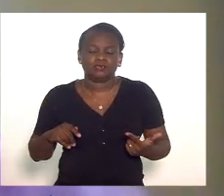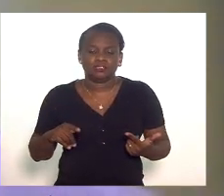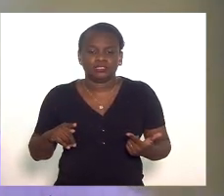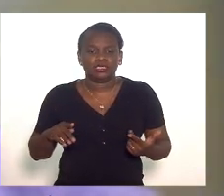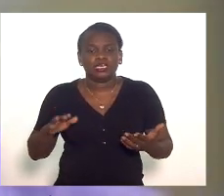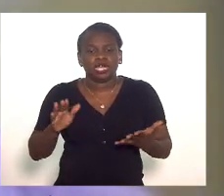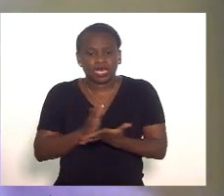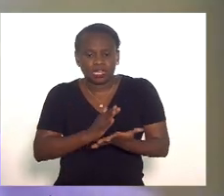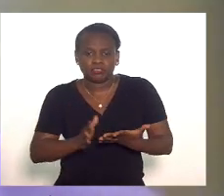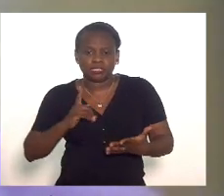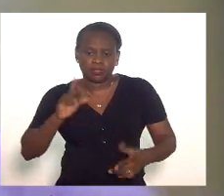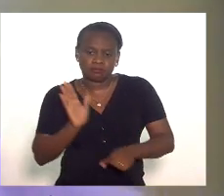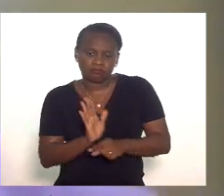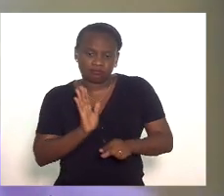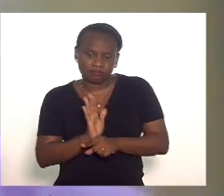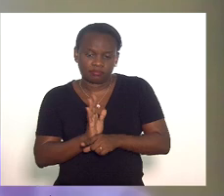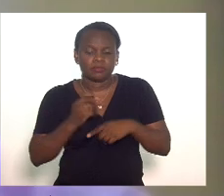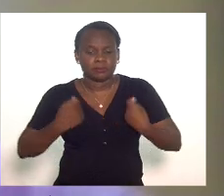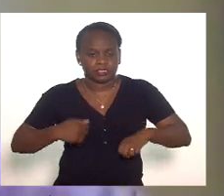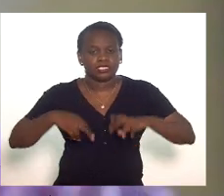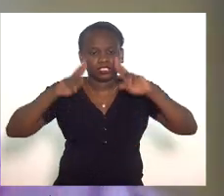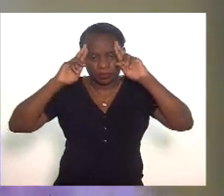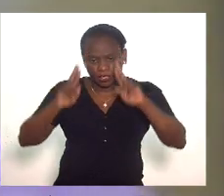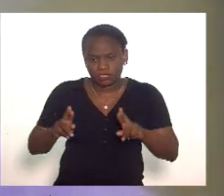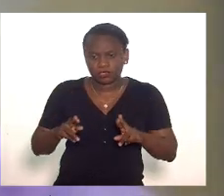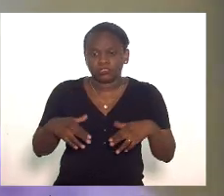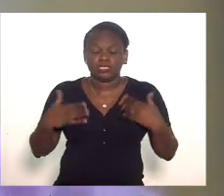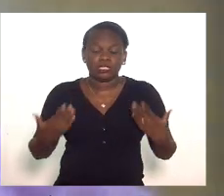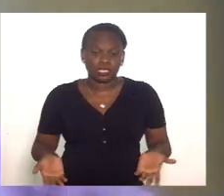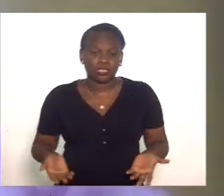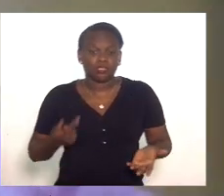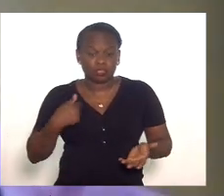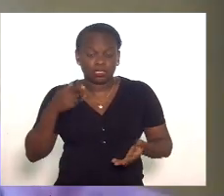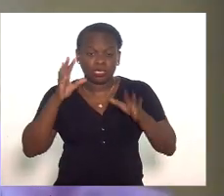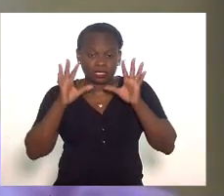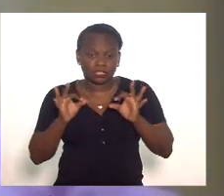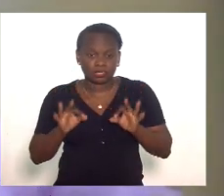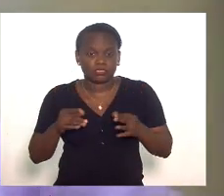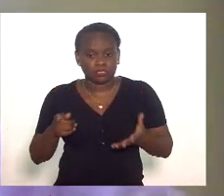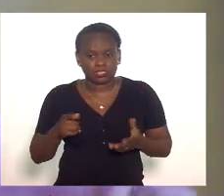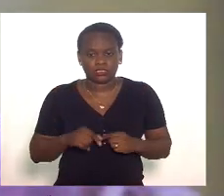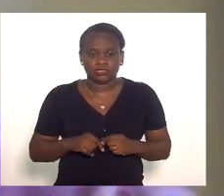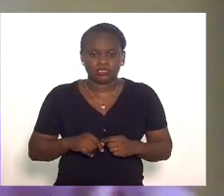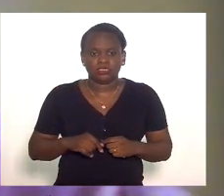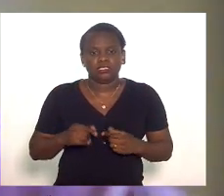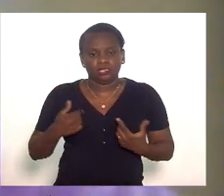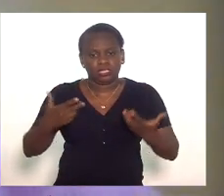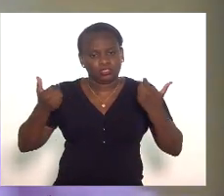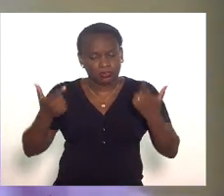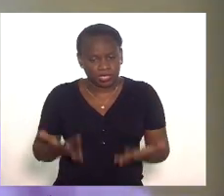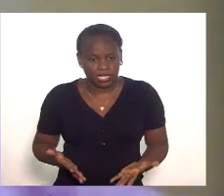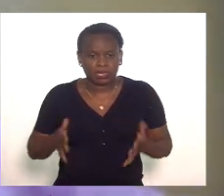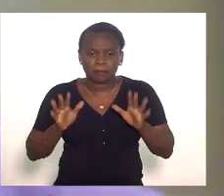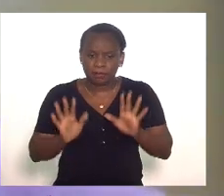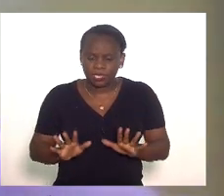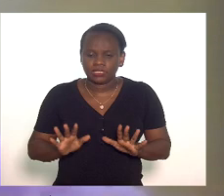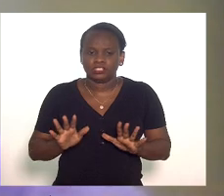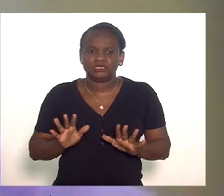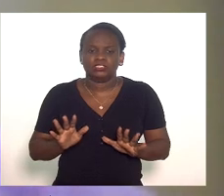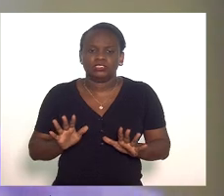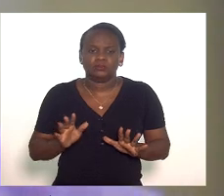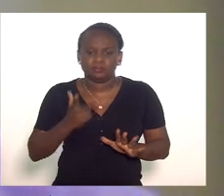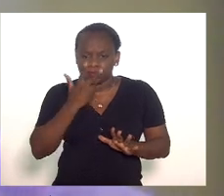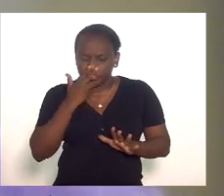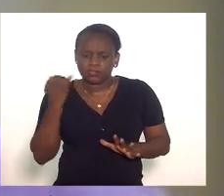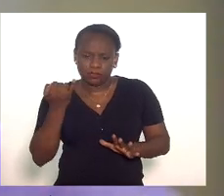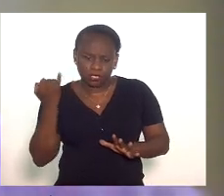certas proteções que precisam ser respeitadas então assim chama atenção para esse aspecto que eu não quero aqui enfatizar mas é uma digressão que me